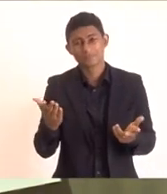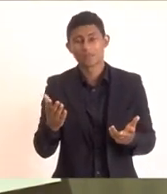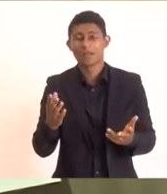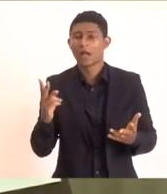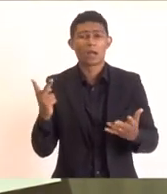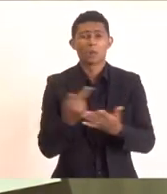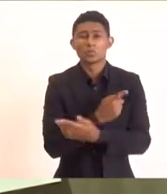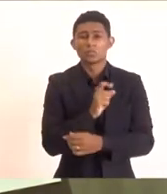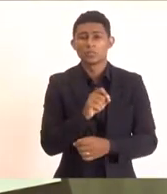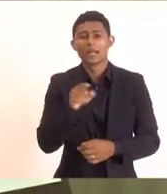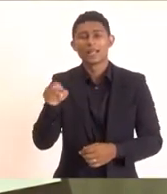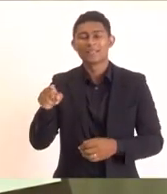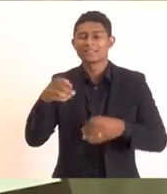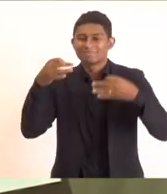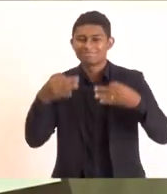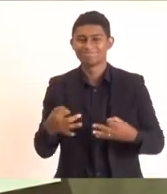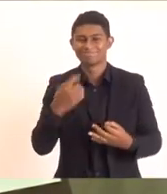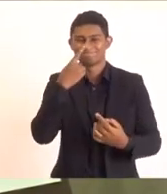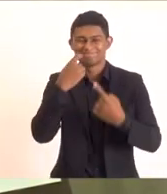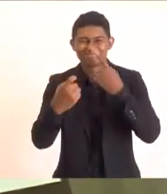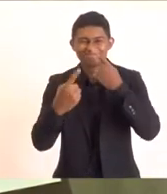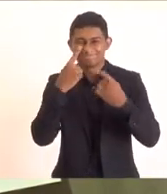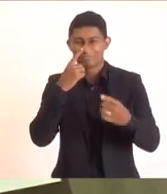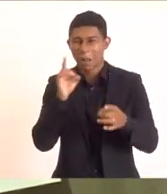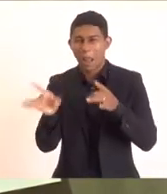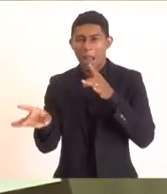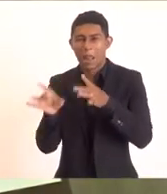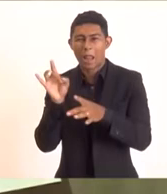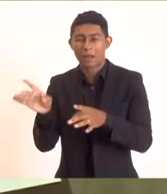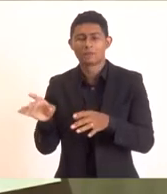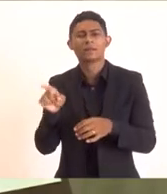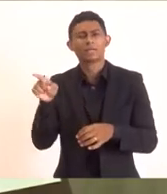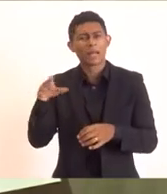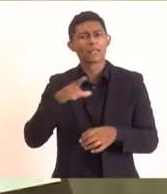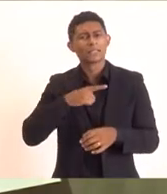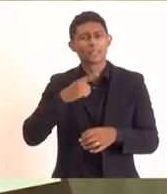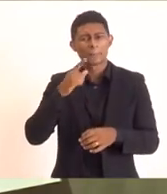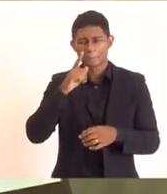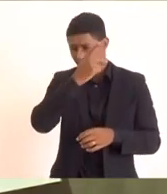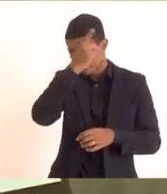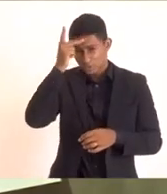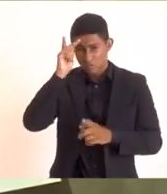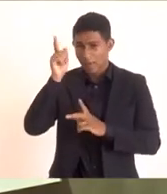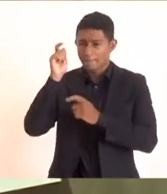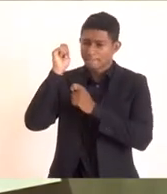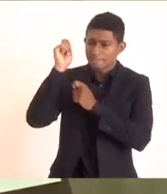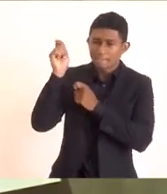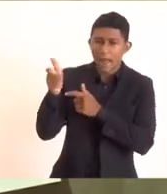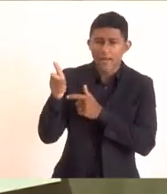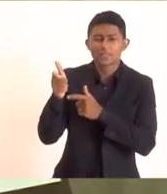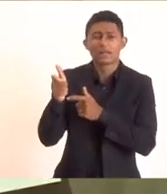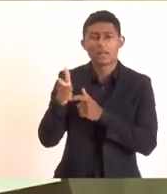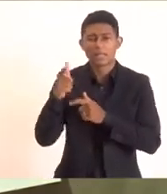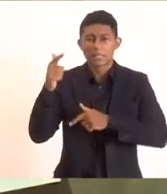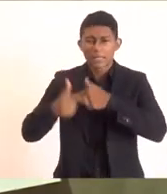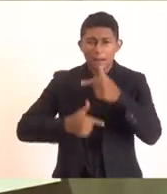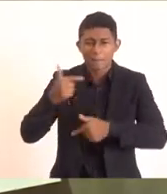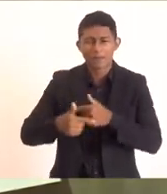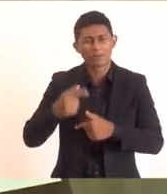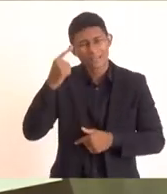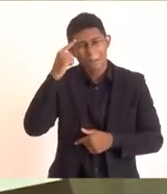poluição vai voltar. E ali tem muitos pescadores que vivem da Lagoa. Essa Lagoa, que era uma água